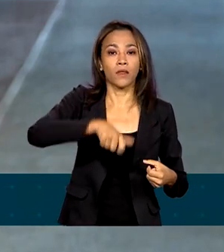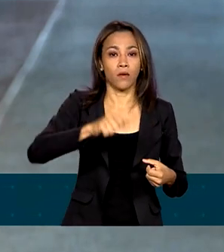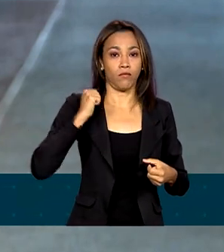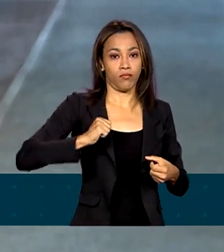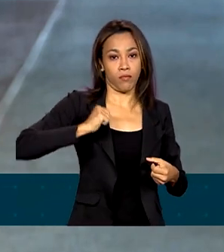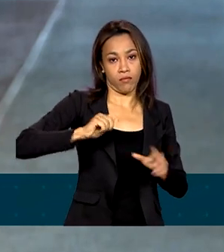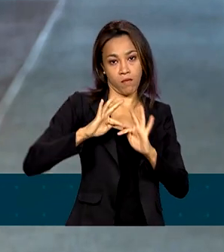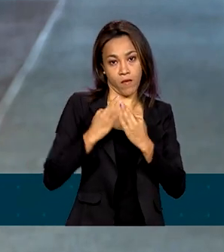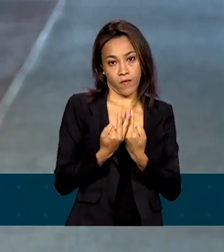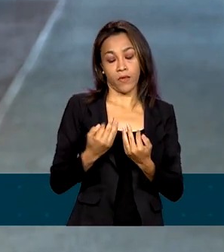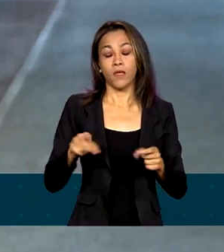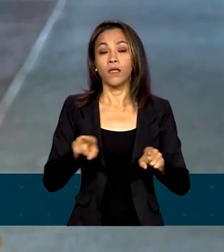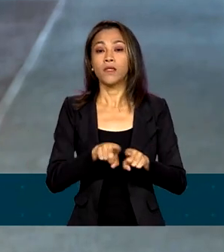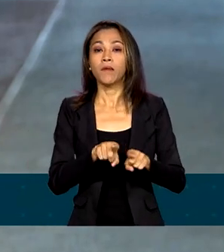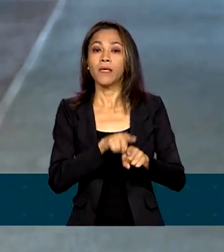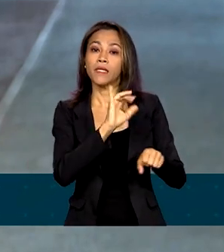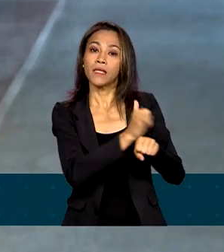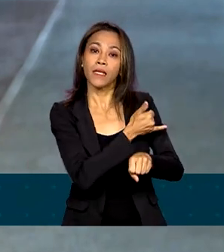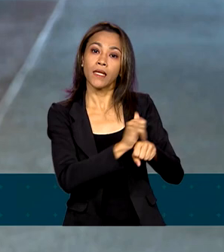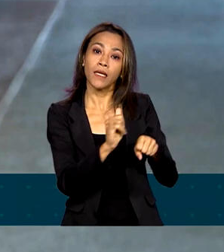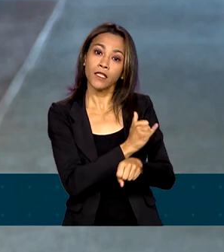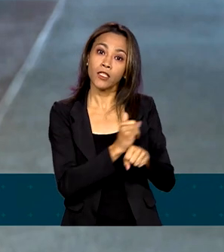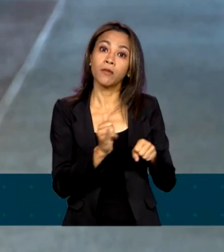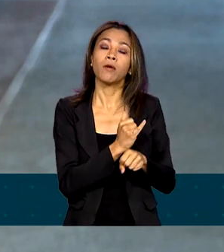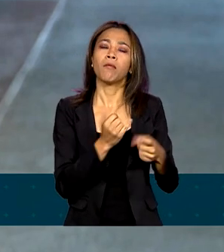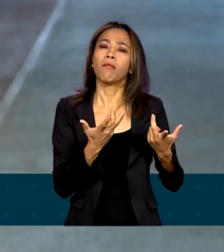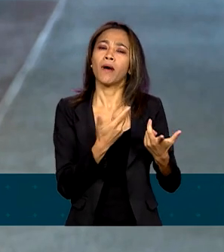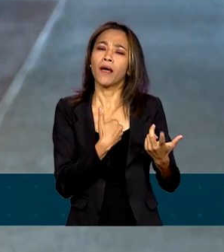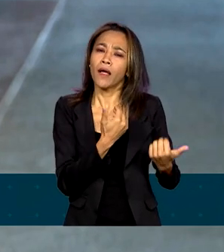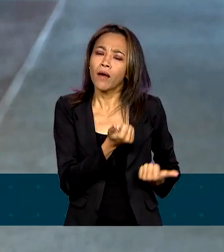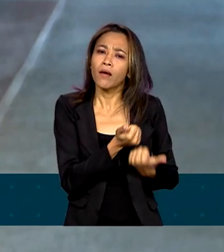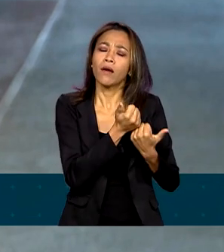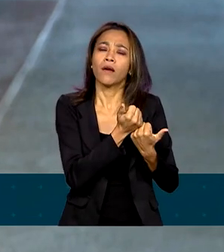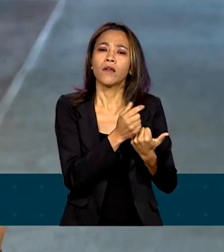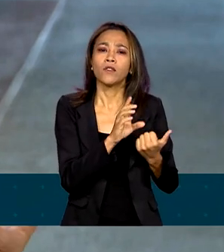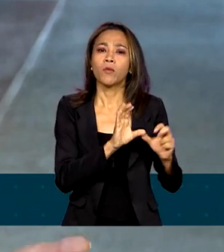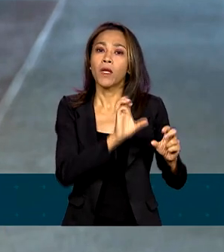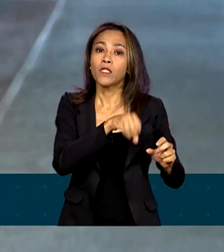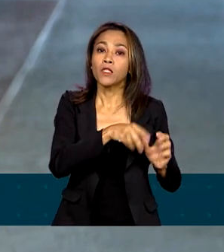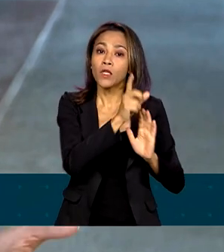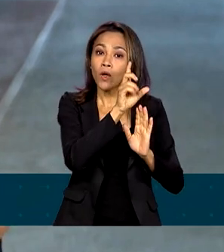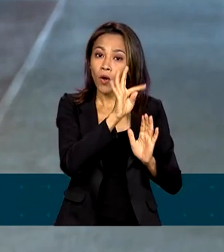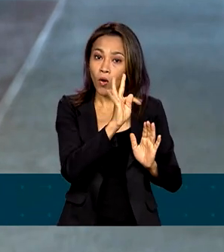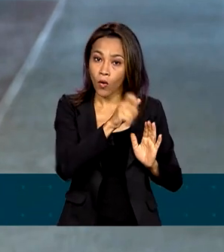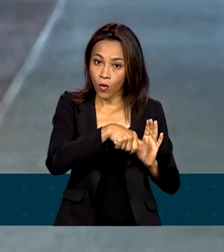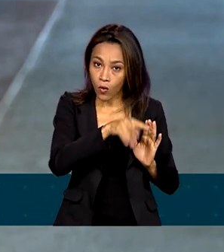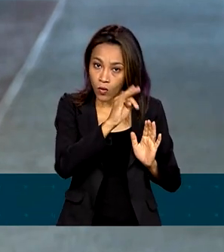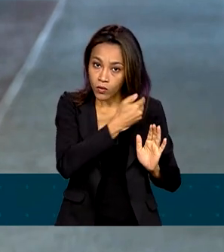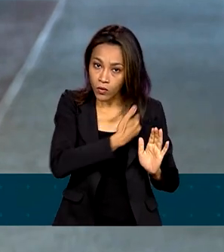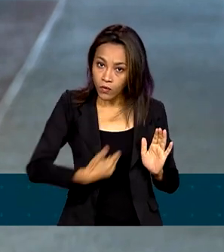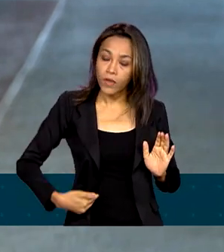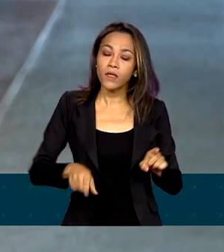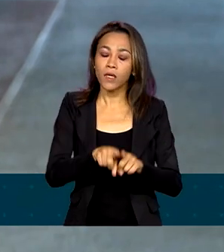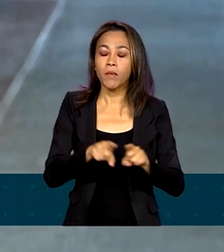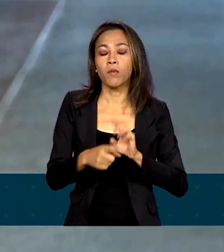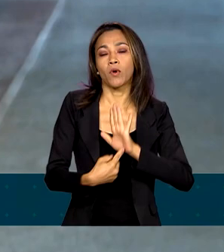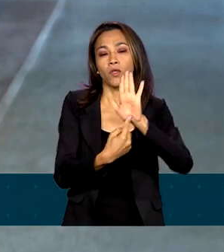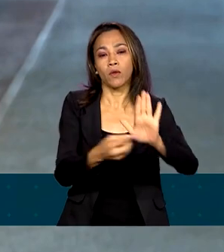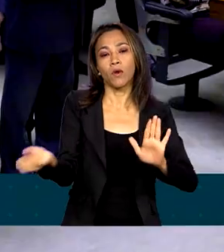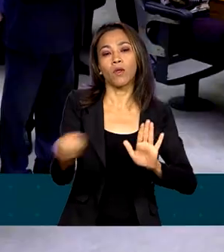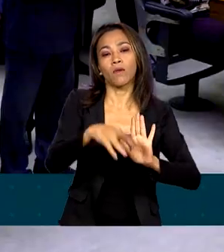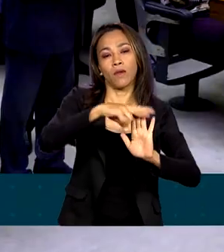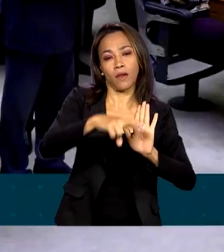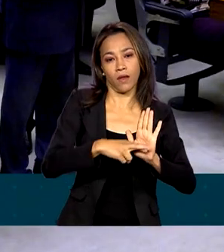e medidas de recuperação das contas públicas. E afirmou que vai apresentar uma proposta com um novo regime fiscal para o